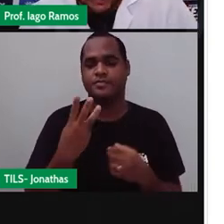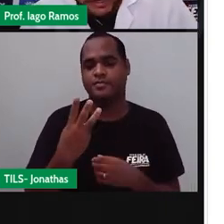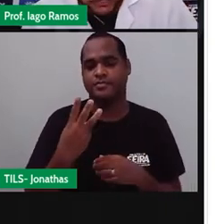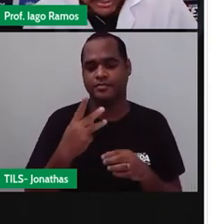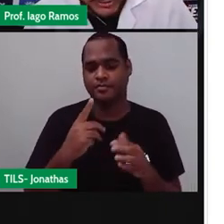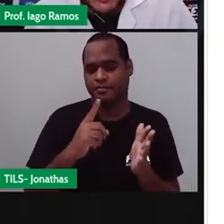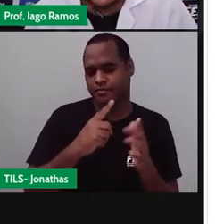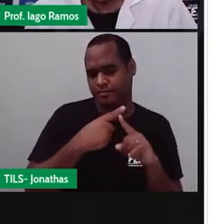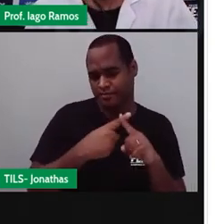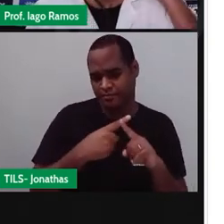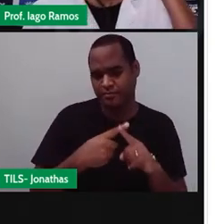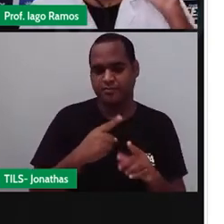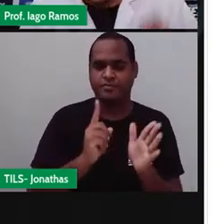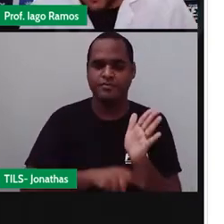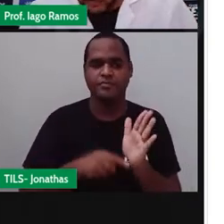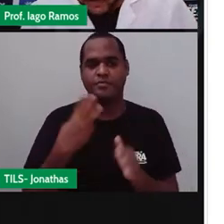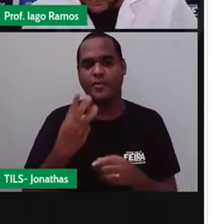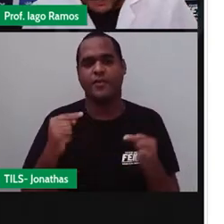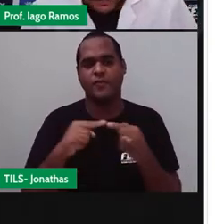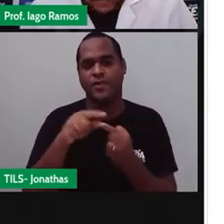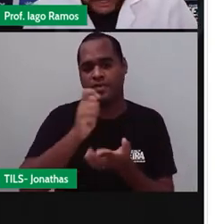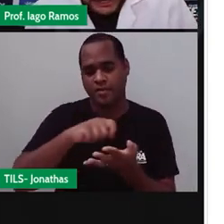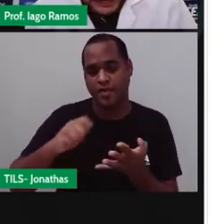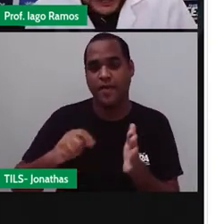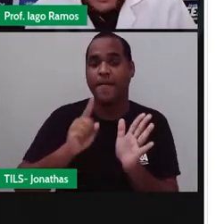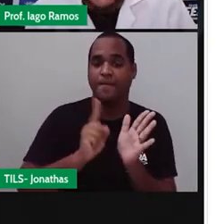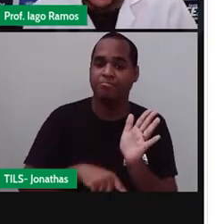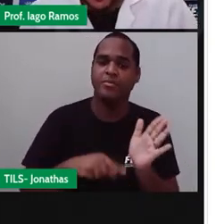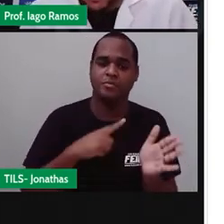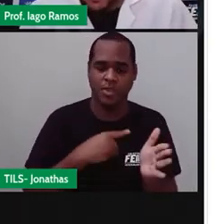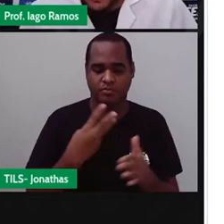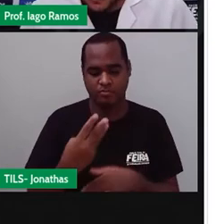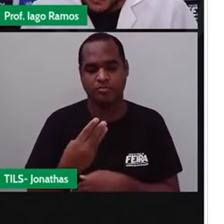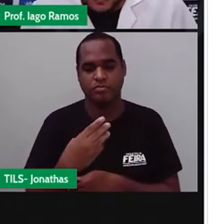o número menos 3 é você escrever o número menos 3